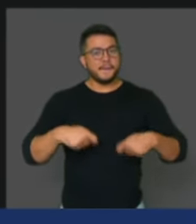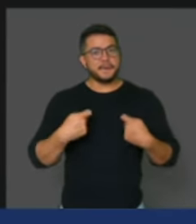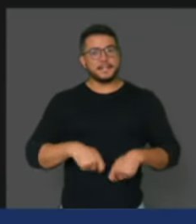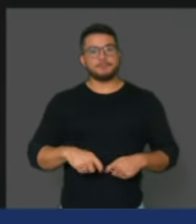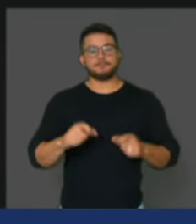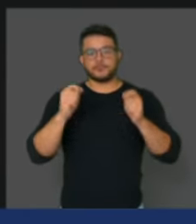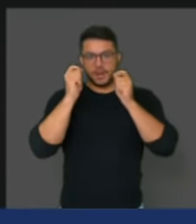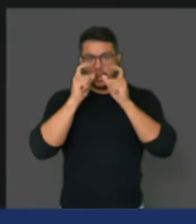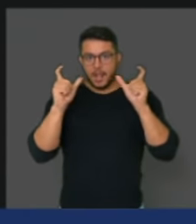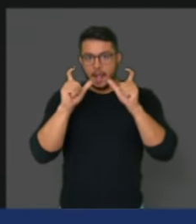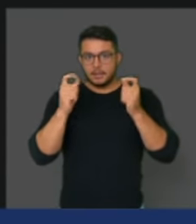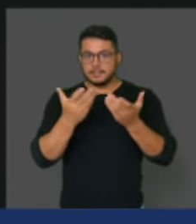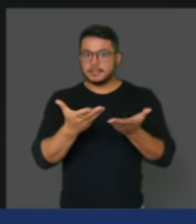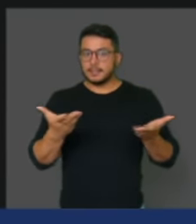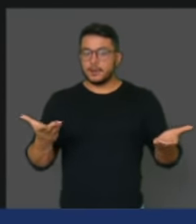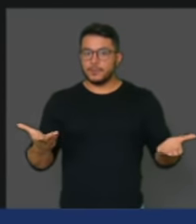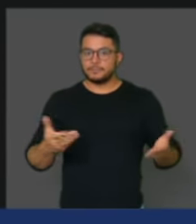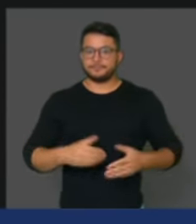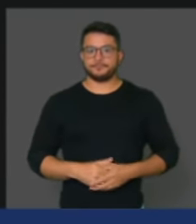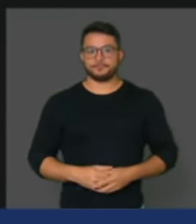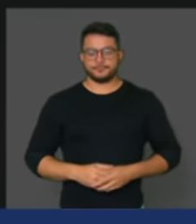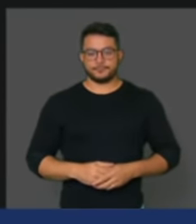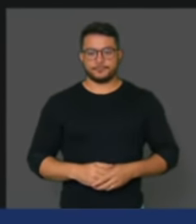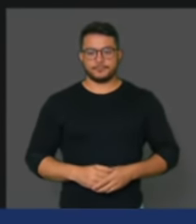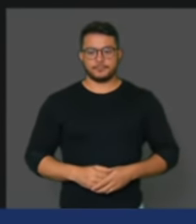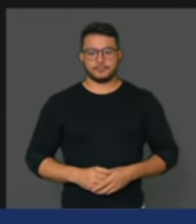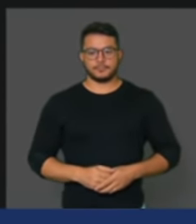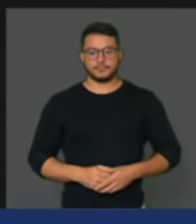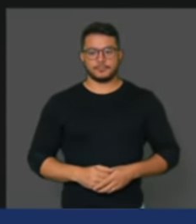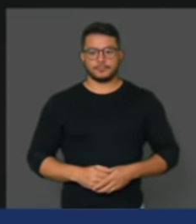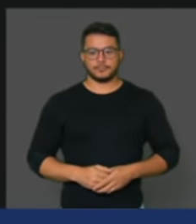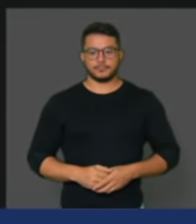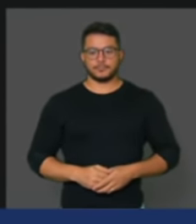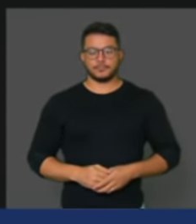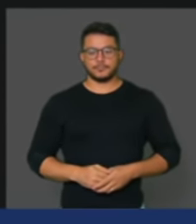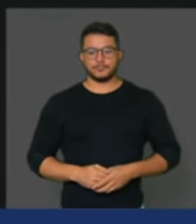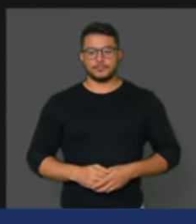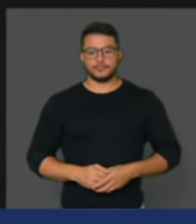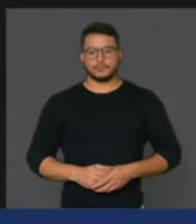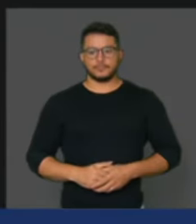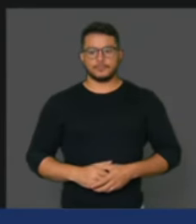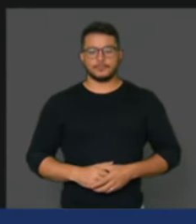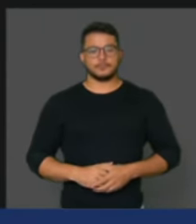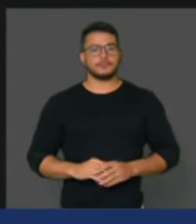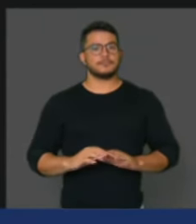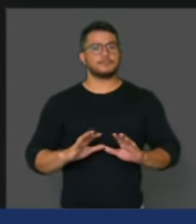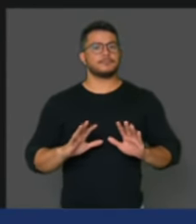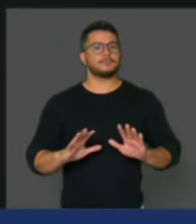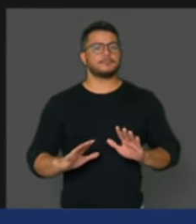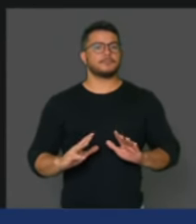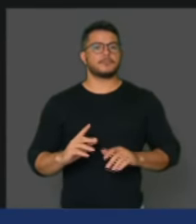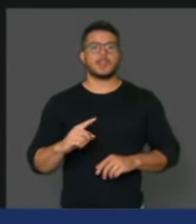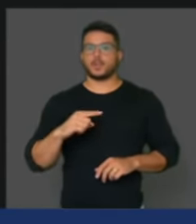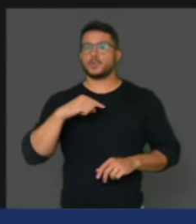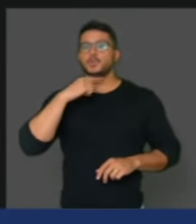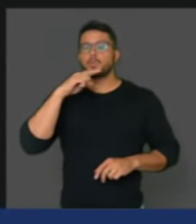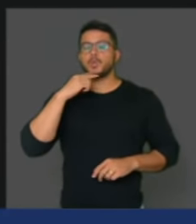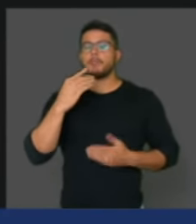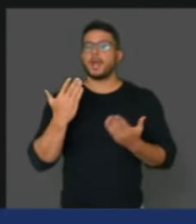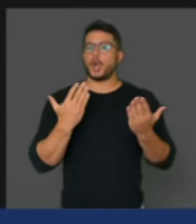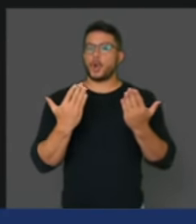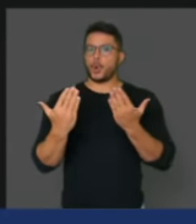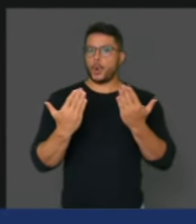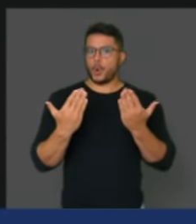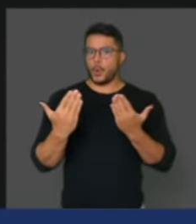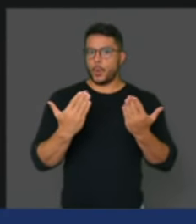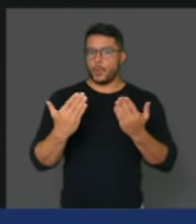cúnscias da sua cidadania ativa. não se pode equiparar a defensoria pública com a